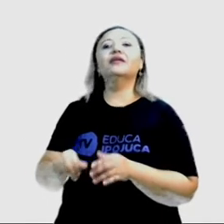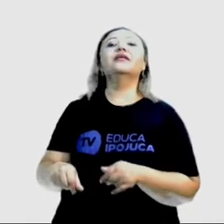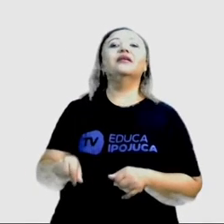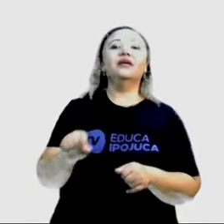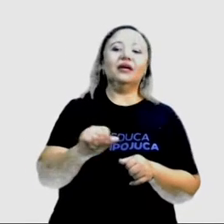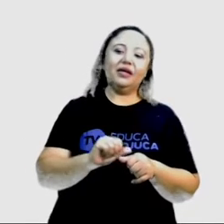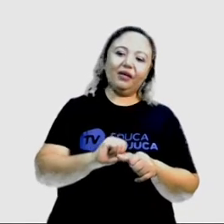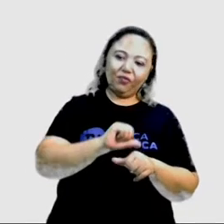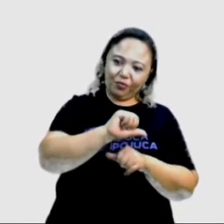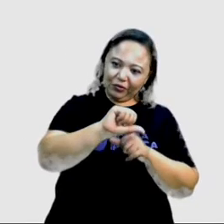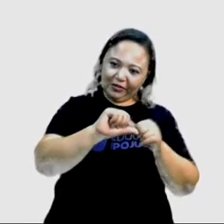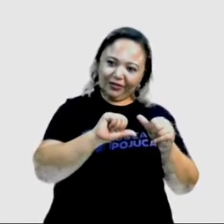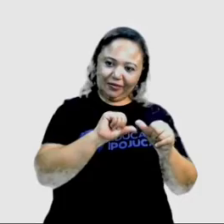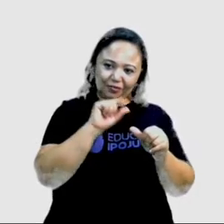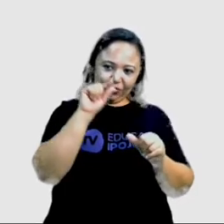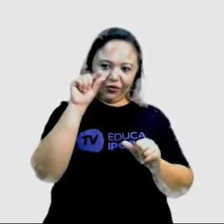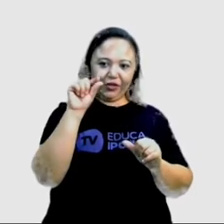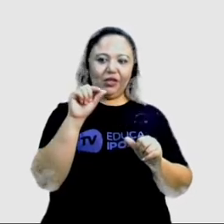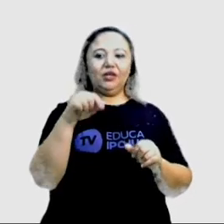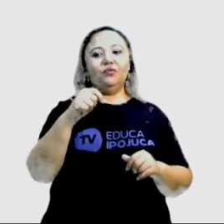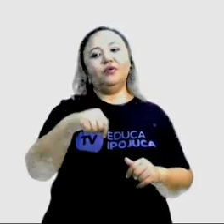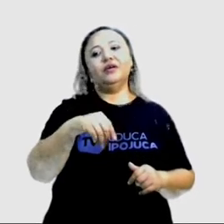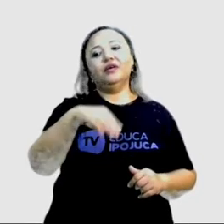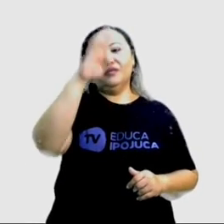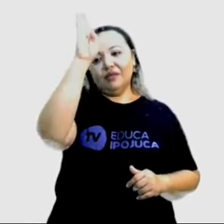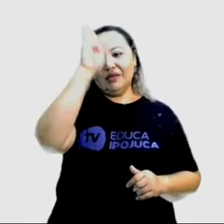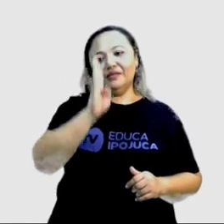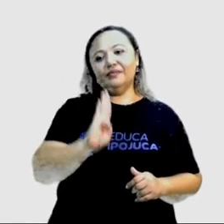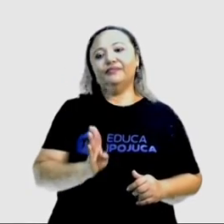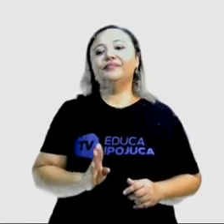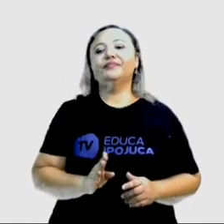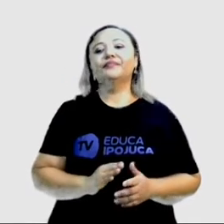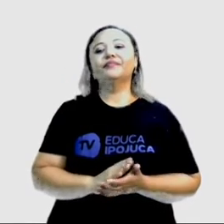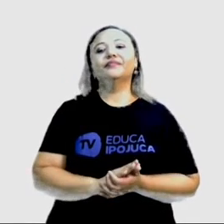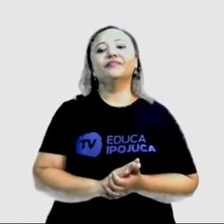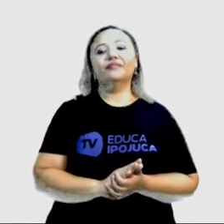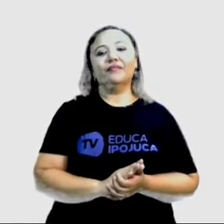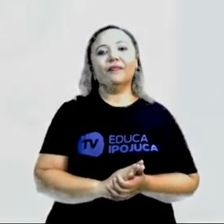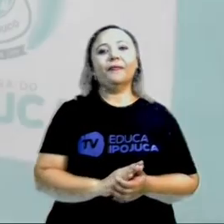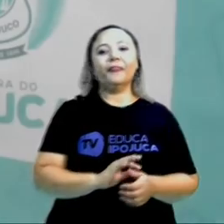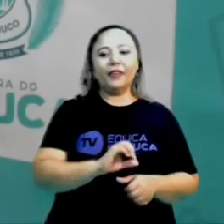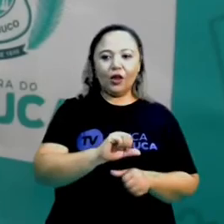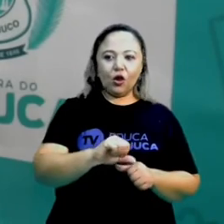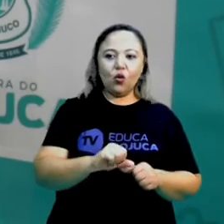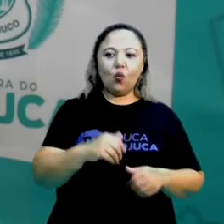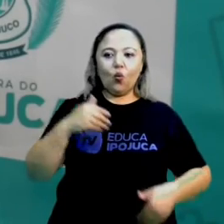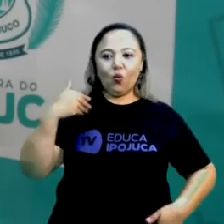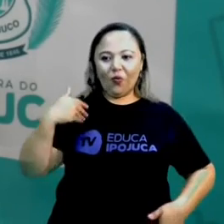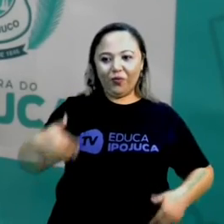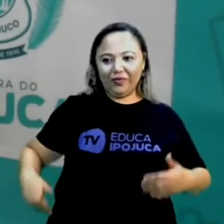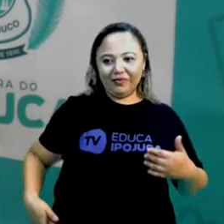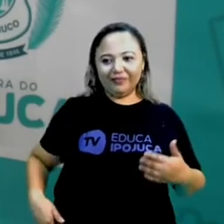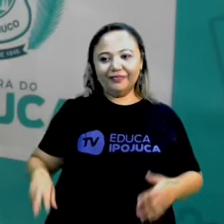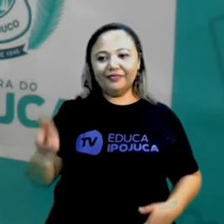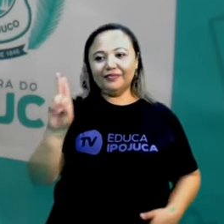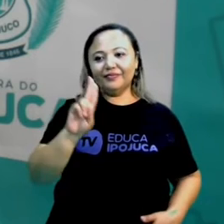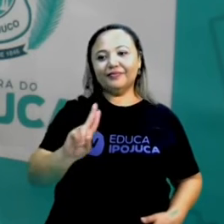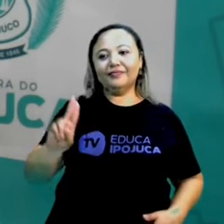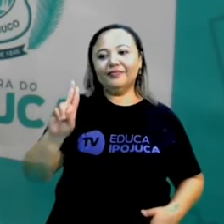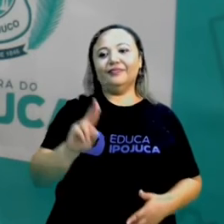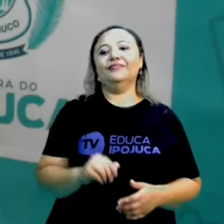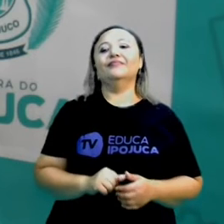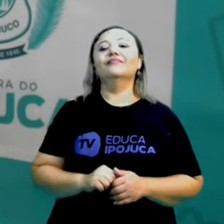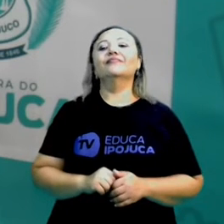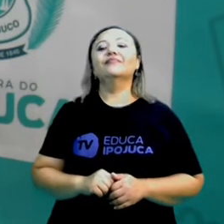foi adaptada à cultura brasileira. E aí, a gente usa o corpo, né? Pra